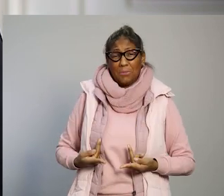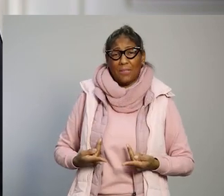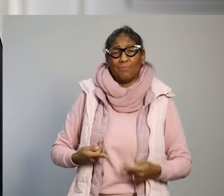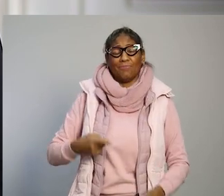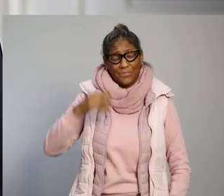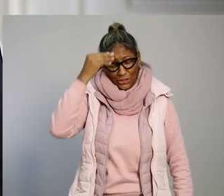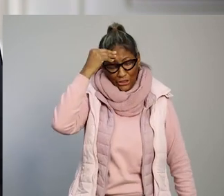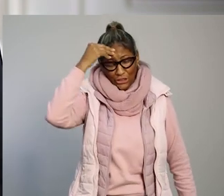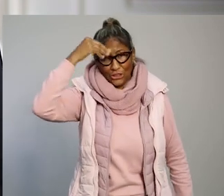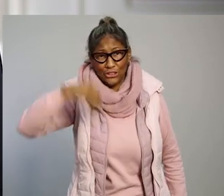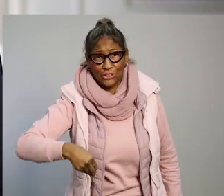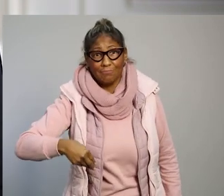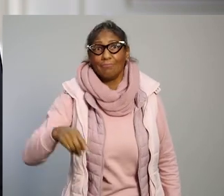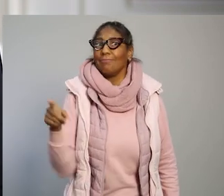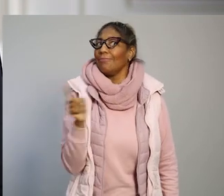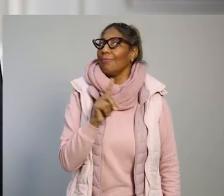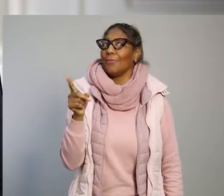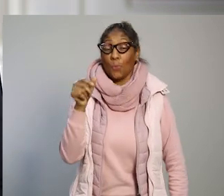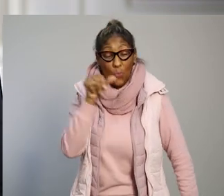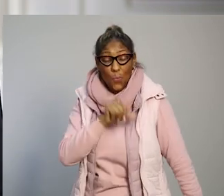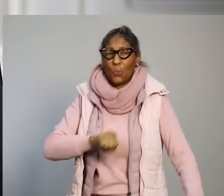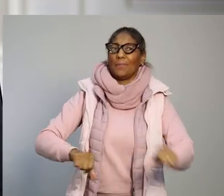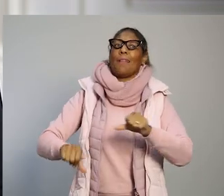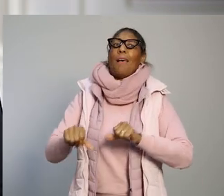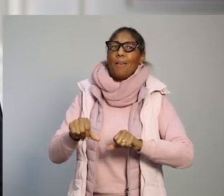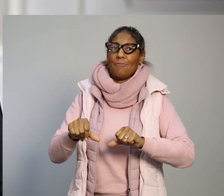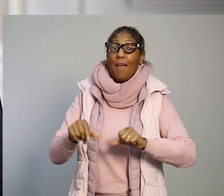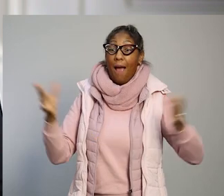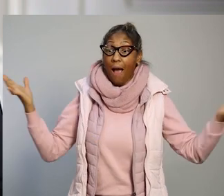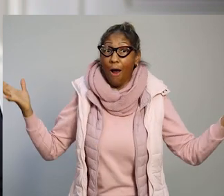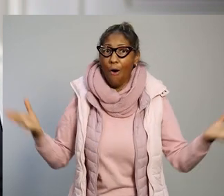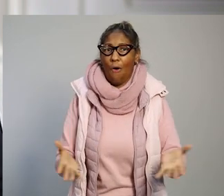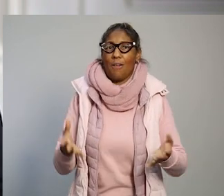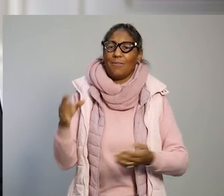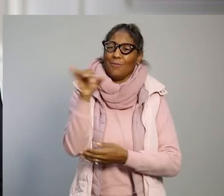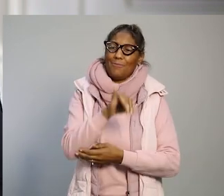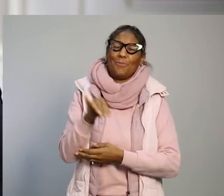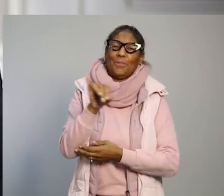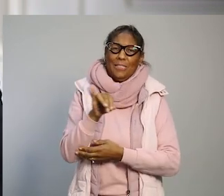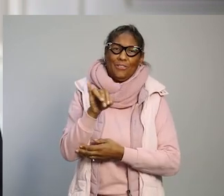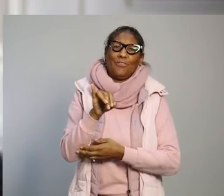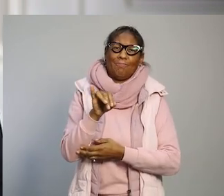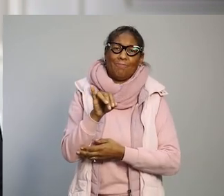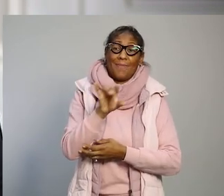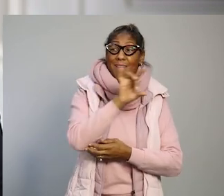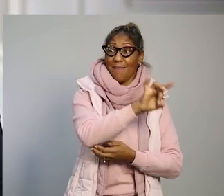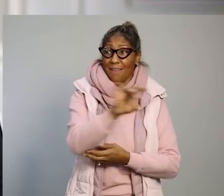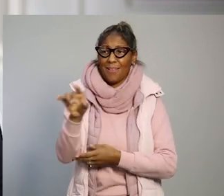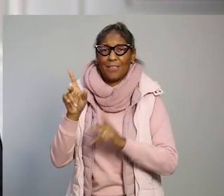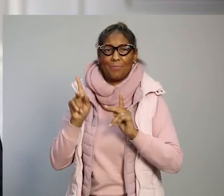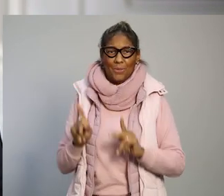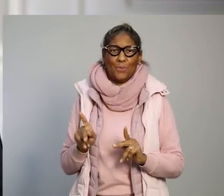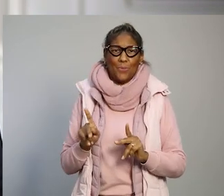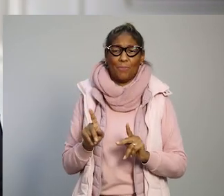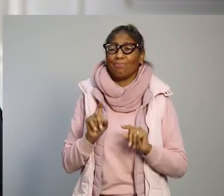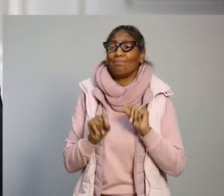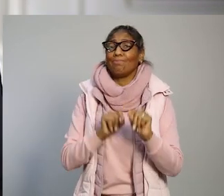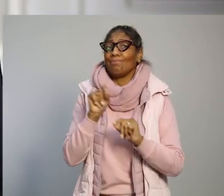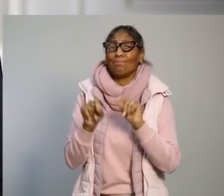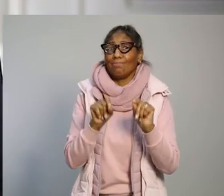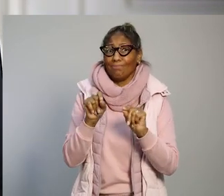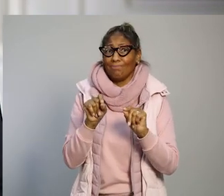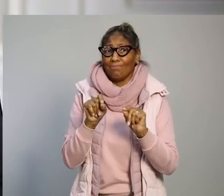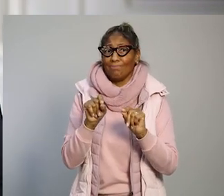mas não é hora de desistir. Pelo contrário, diante desse momento mais crítico, a nossa melhor